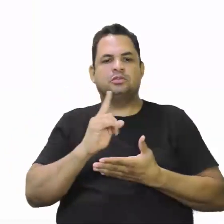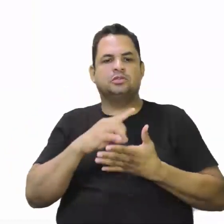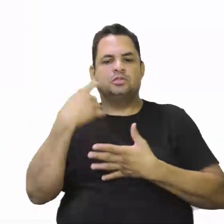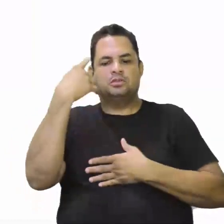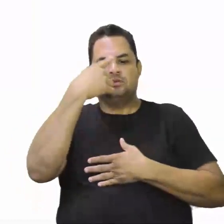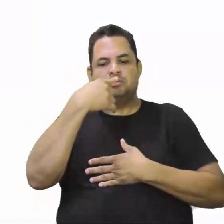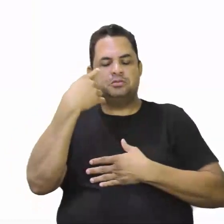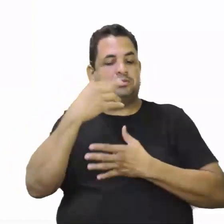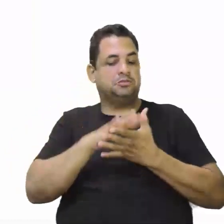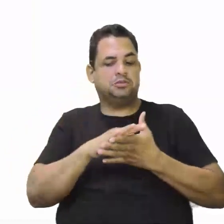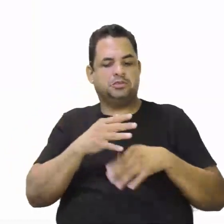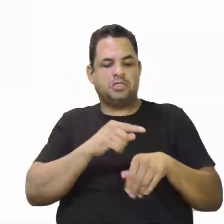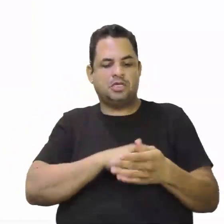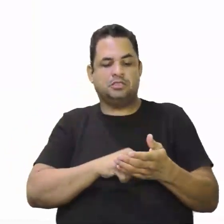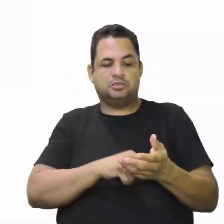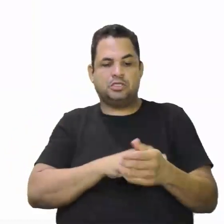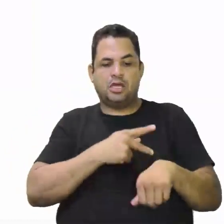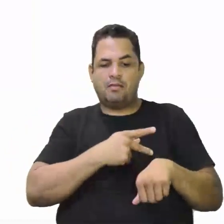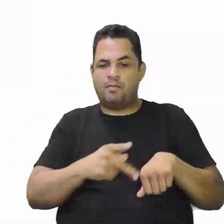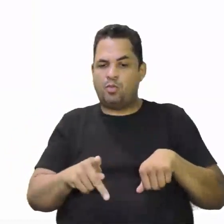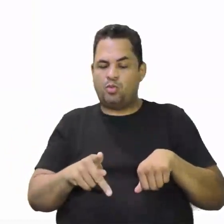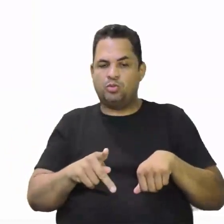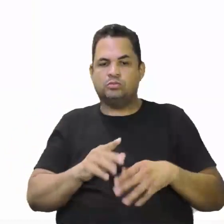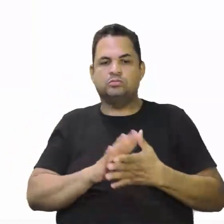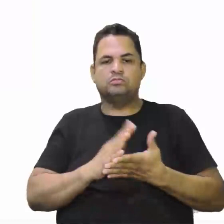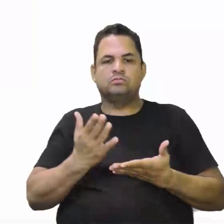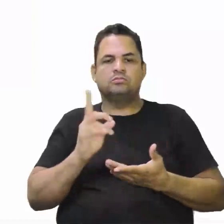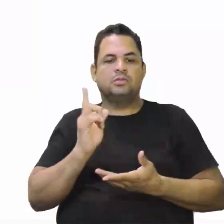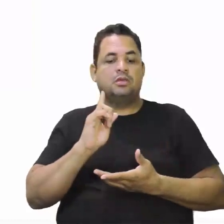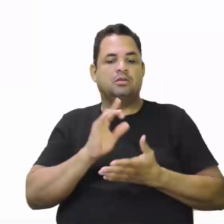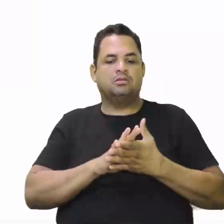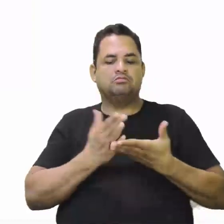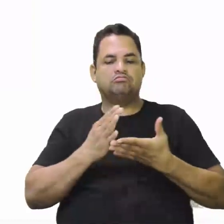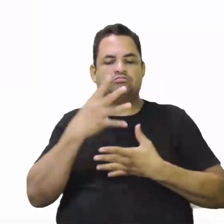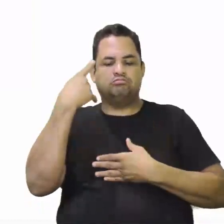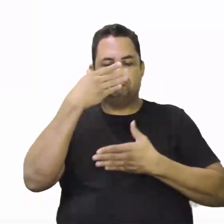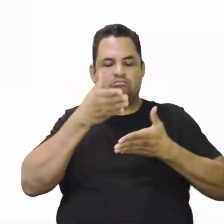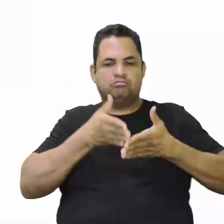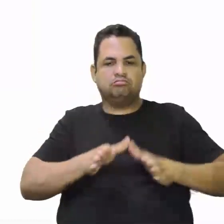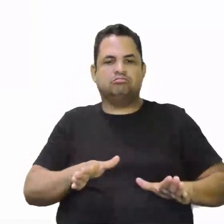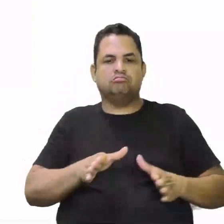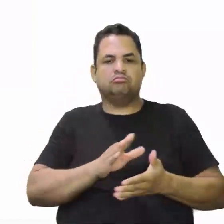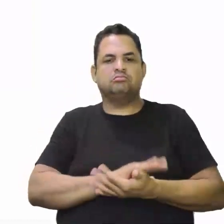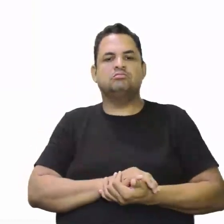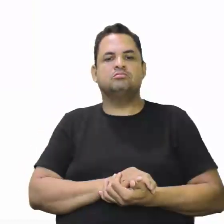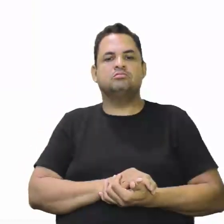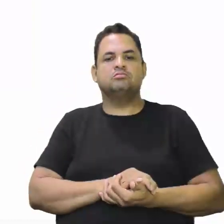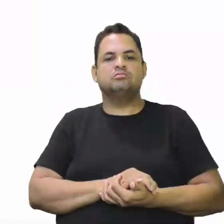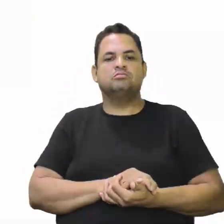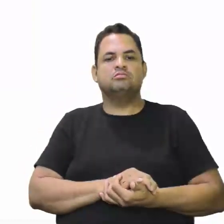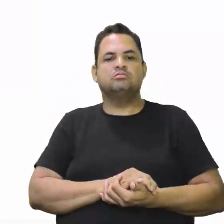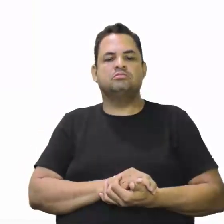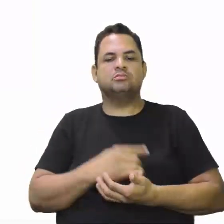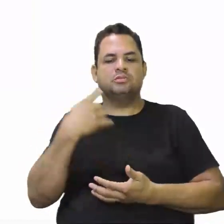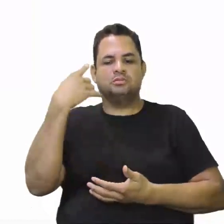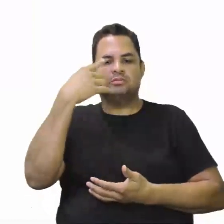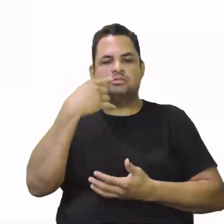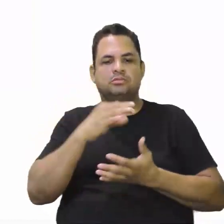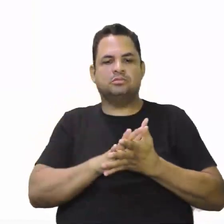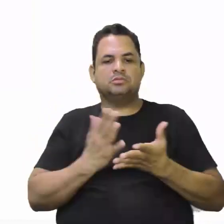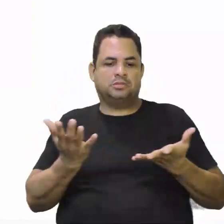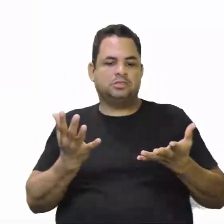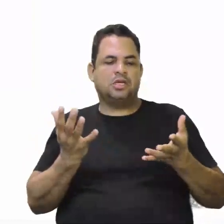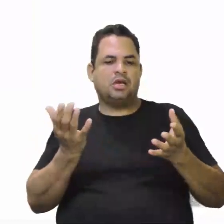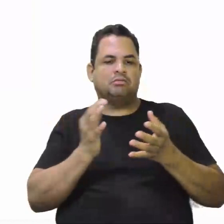sangue puro. Não eram espanhóis nascidos aqui. Mas eram espanhóis que tiveram aqui a relação com